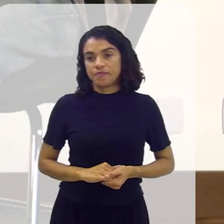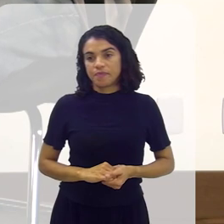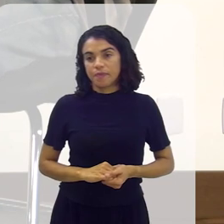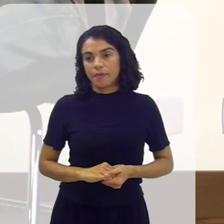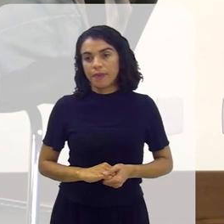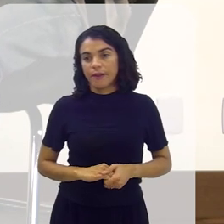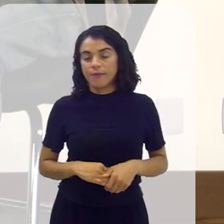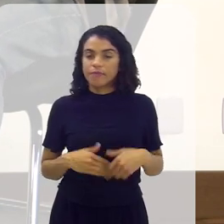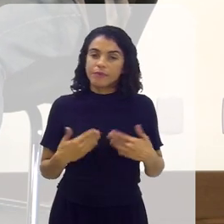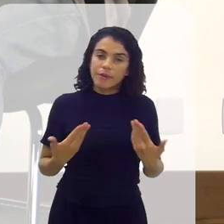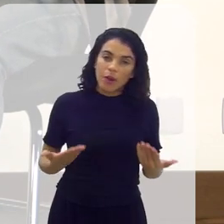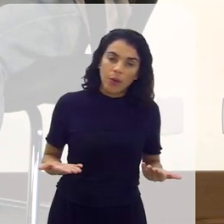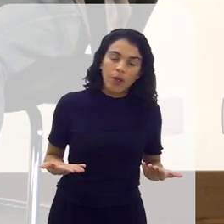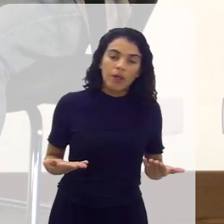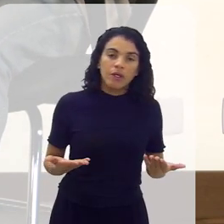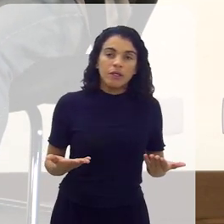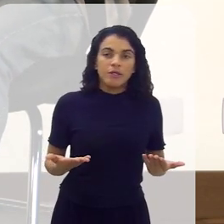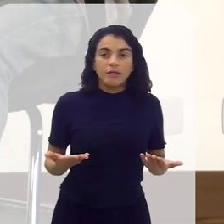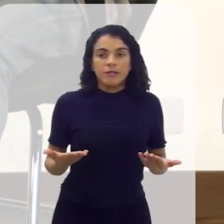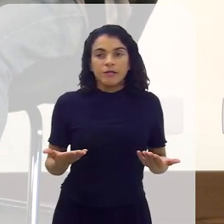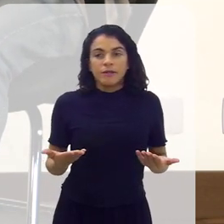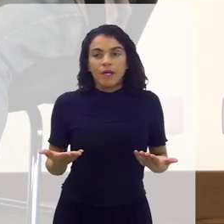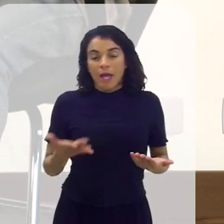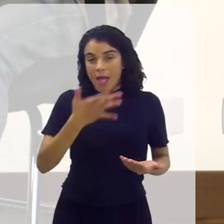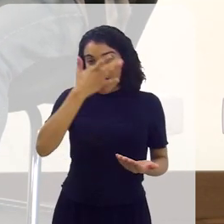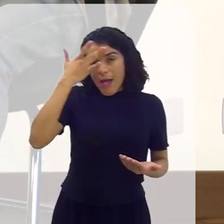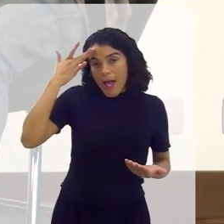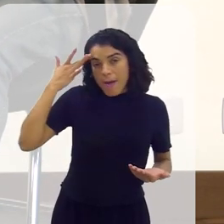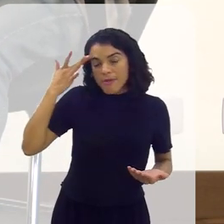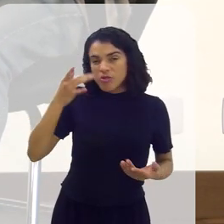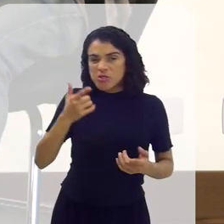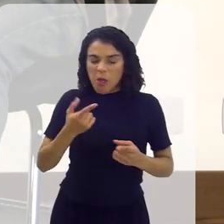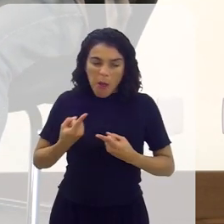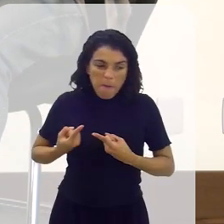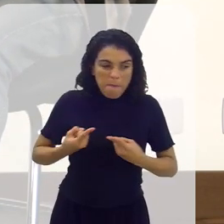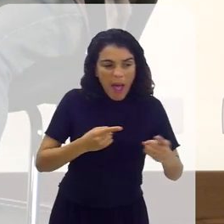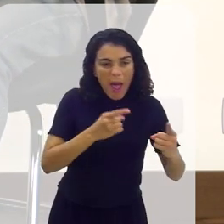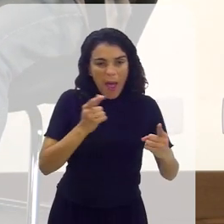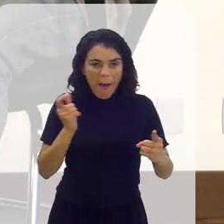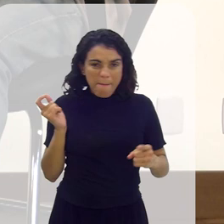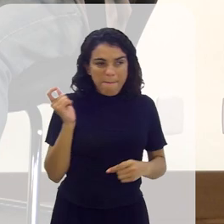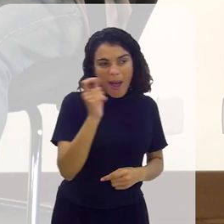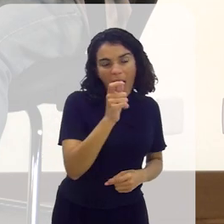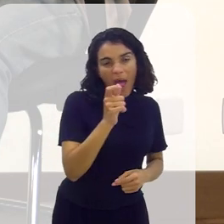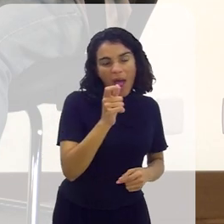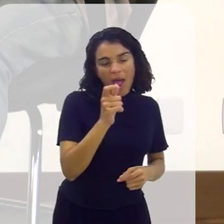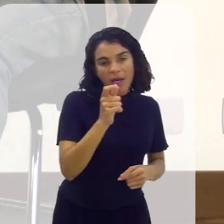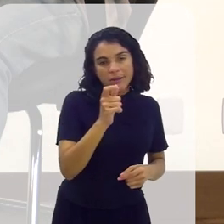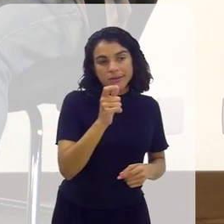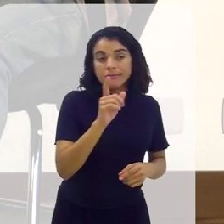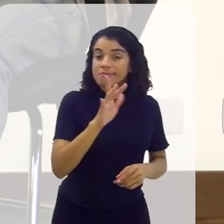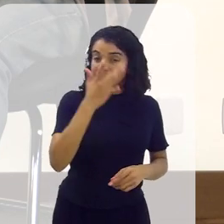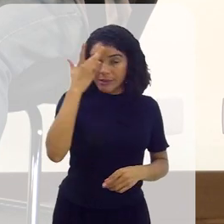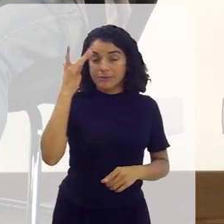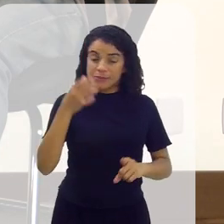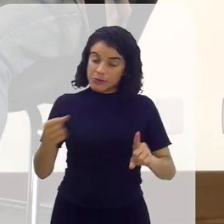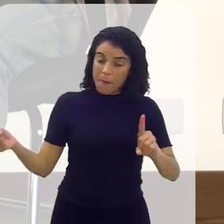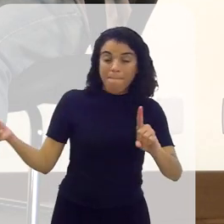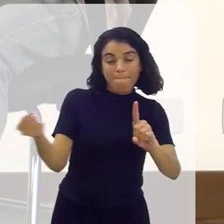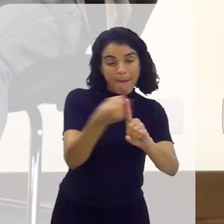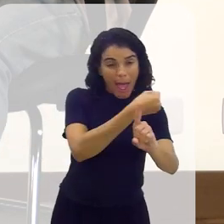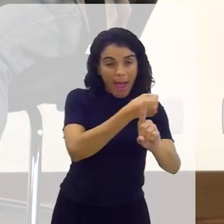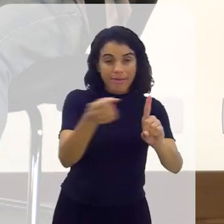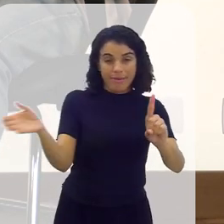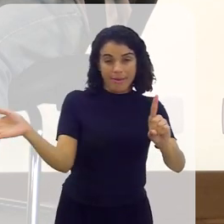Quando é, pelo menos, a pessoa só ataca, xinga, mas as pessoas batem,